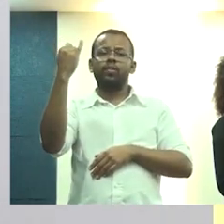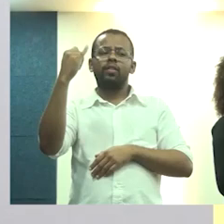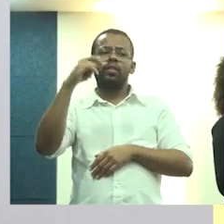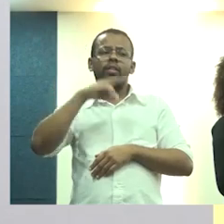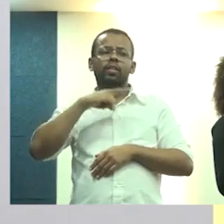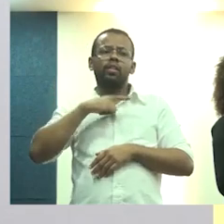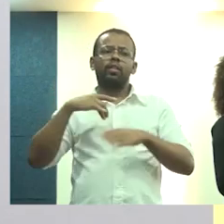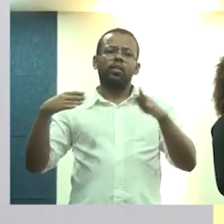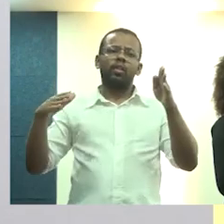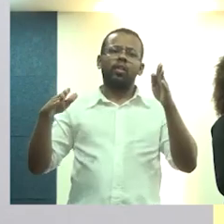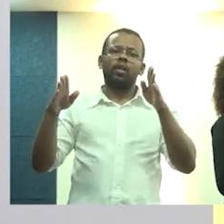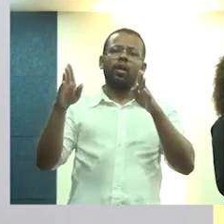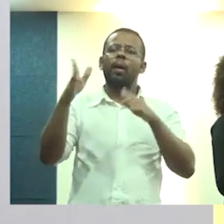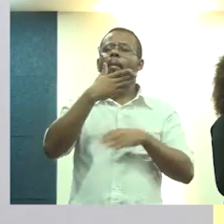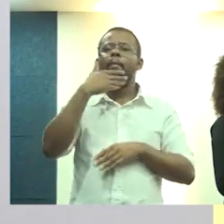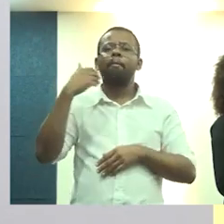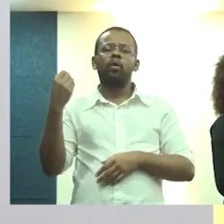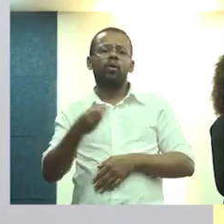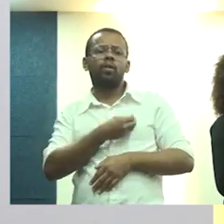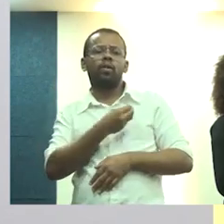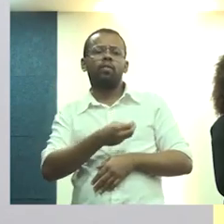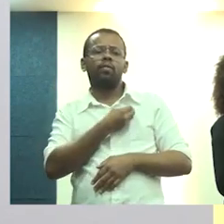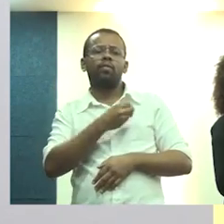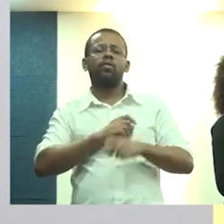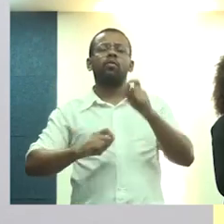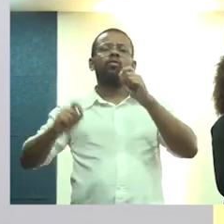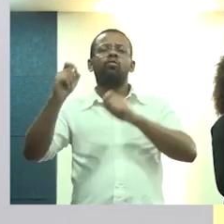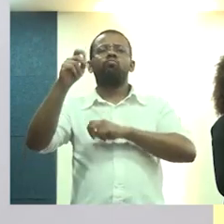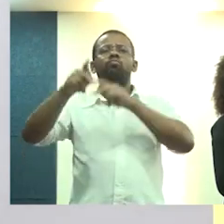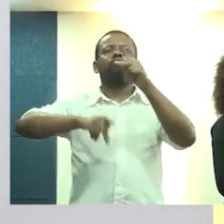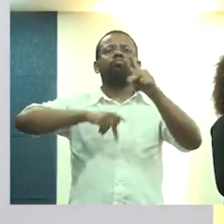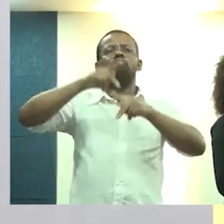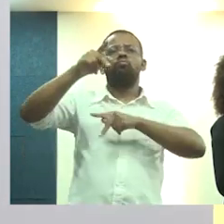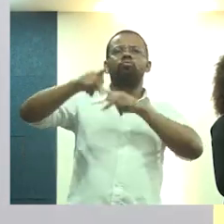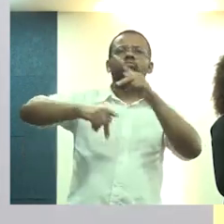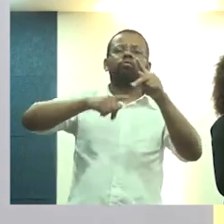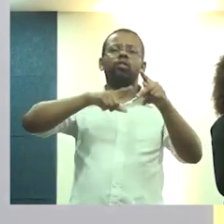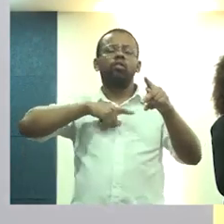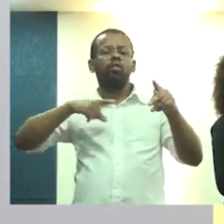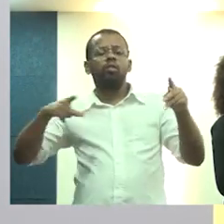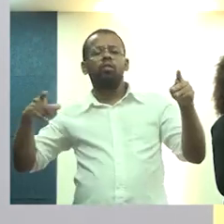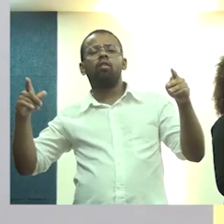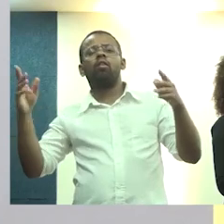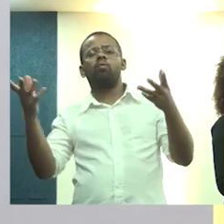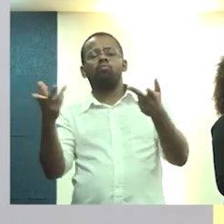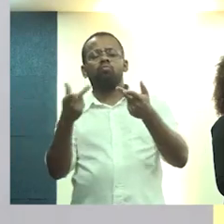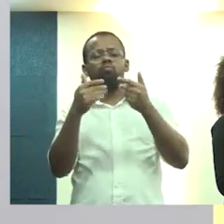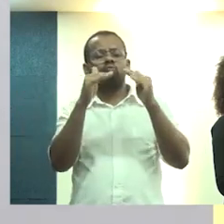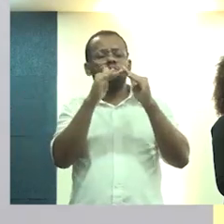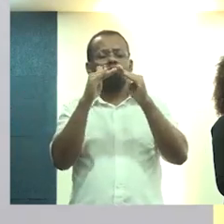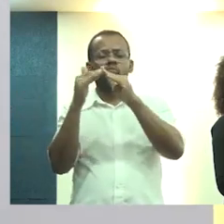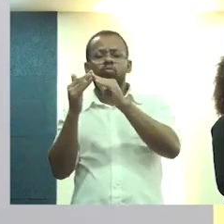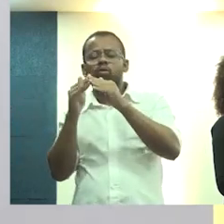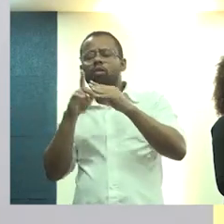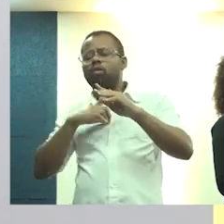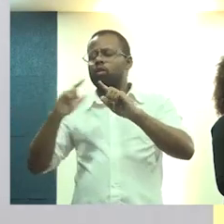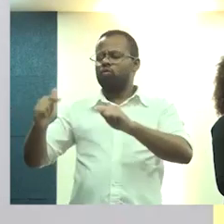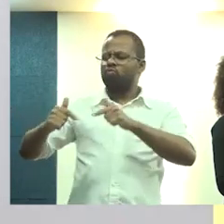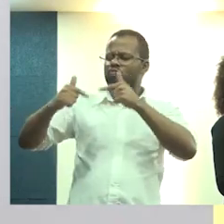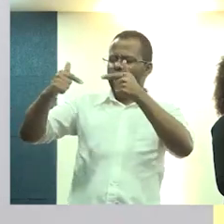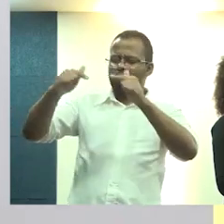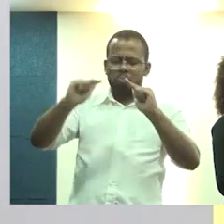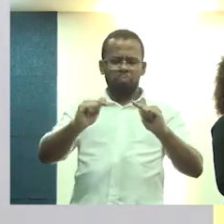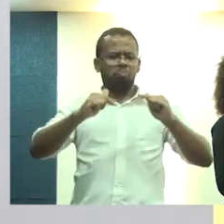para se acessar, para se melhorar a qualidade de vida da população e o acesso à moradia. E esse é um